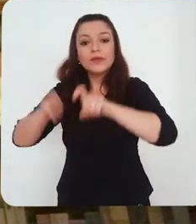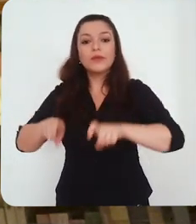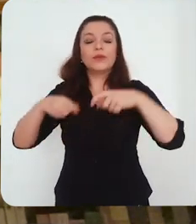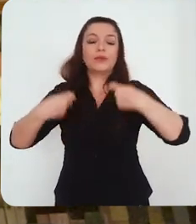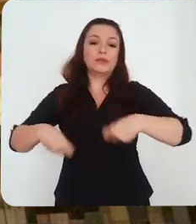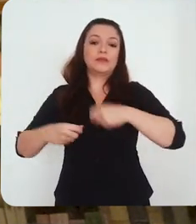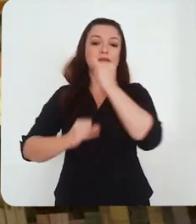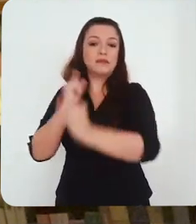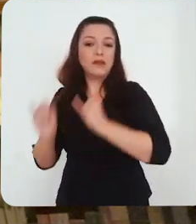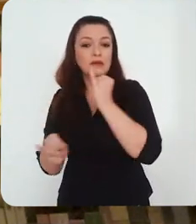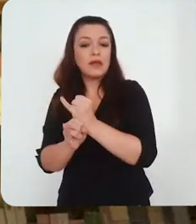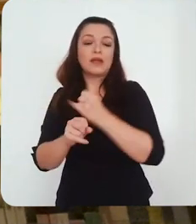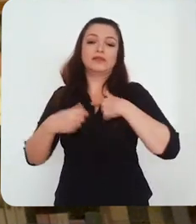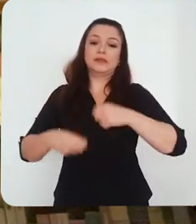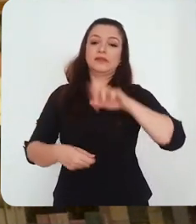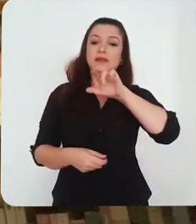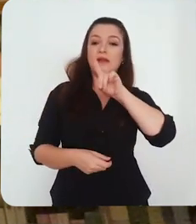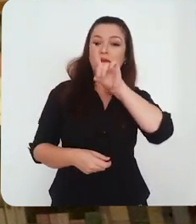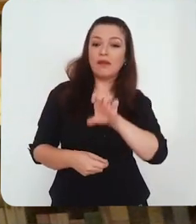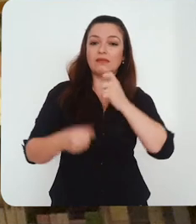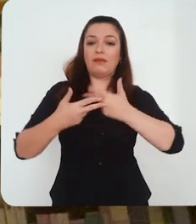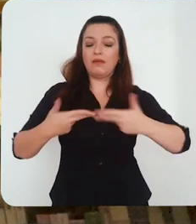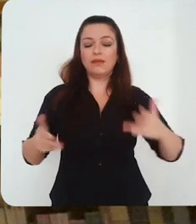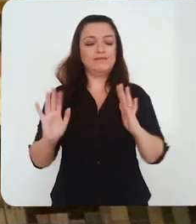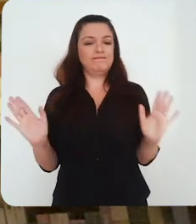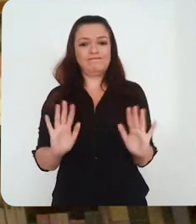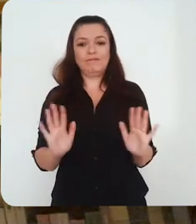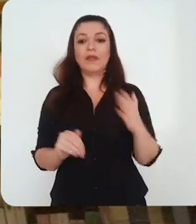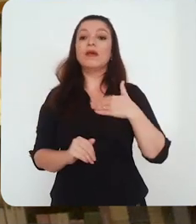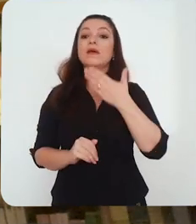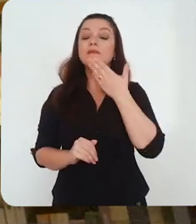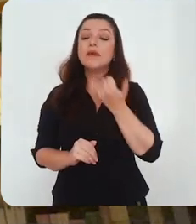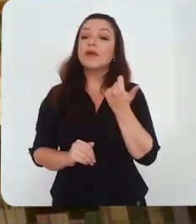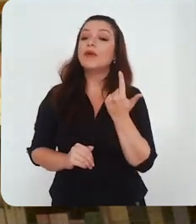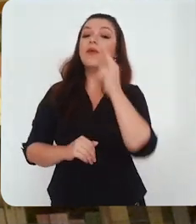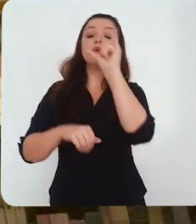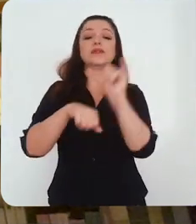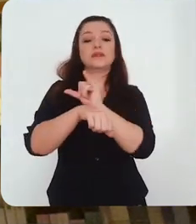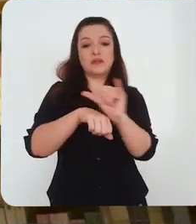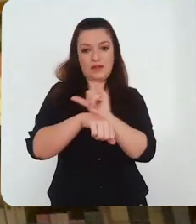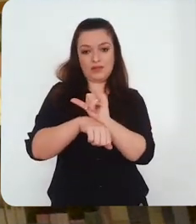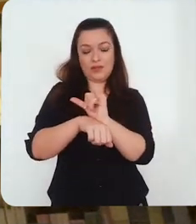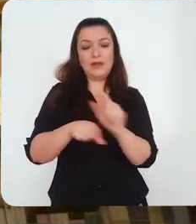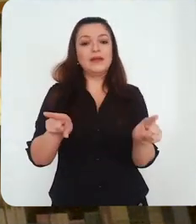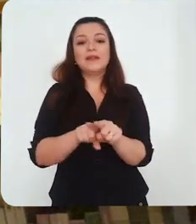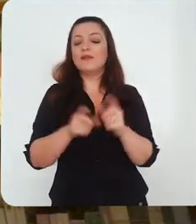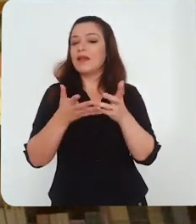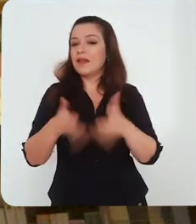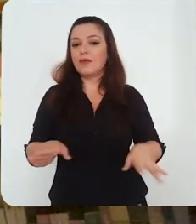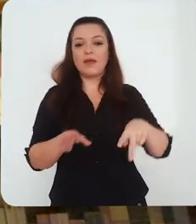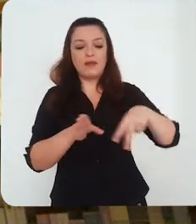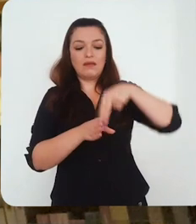e a sinal de internet. Também, tampouco, é aquela proposta que a universidade tem caminhado tanto